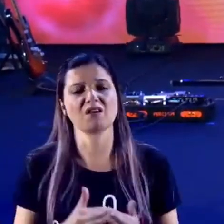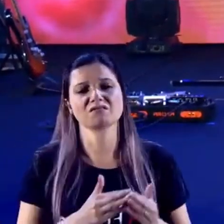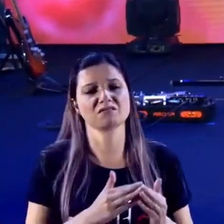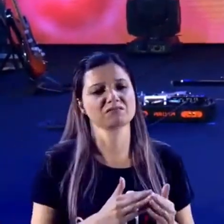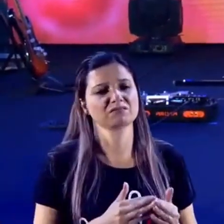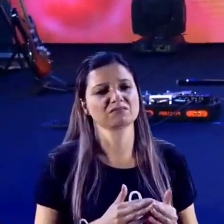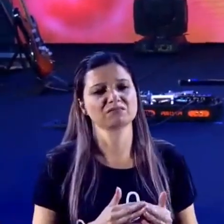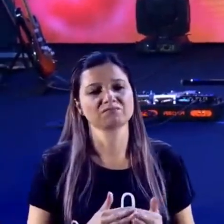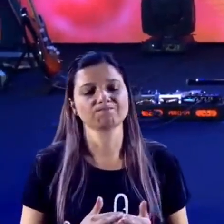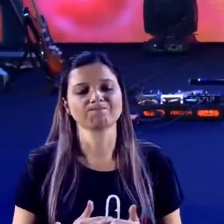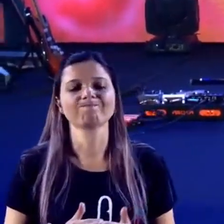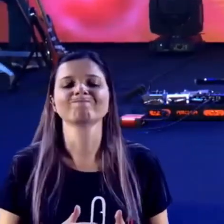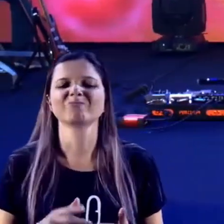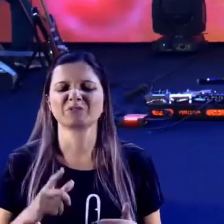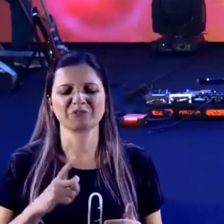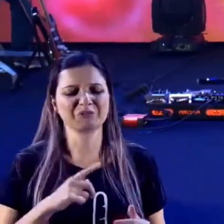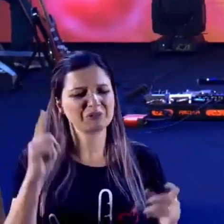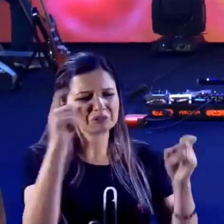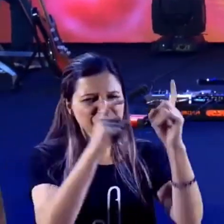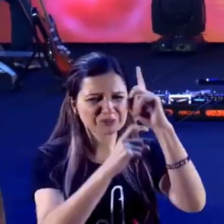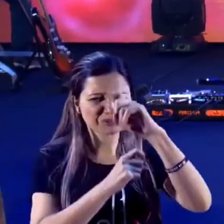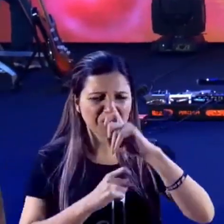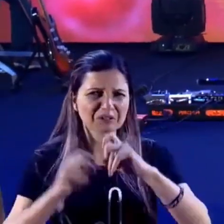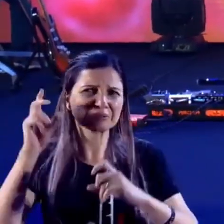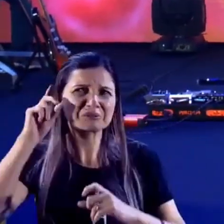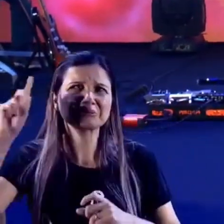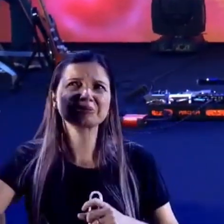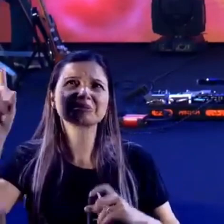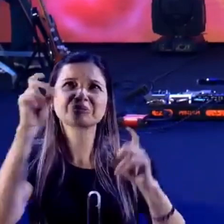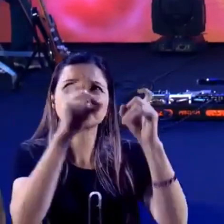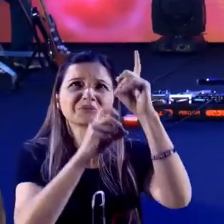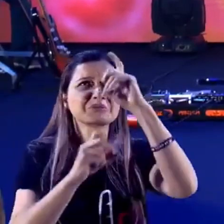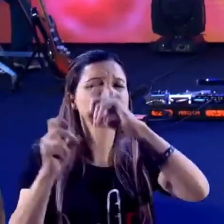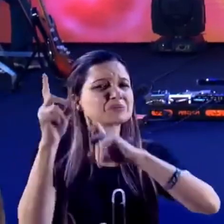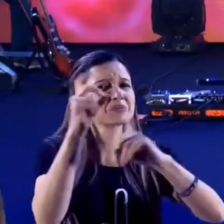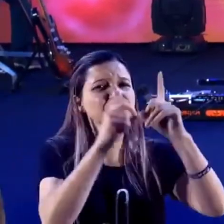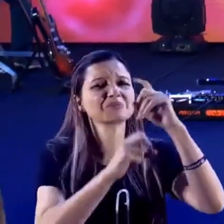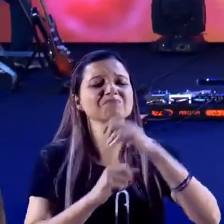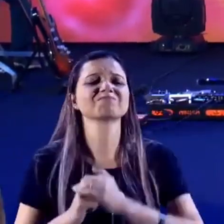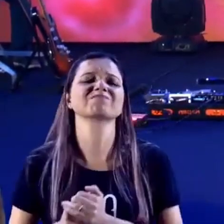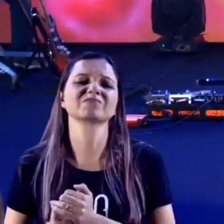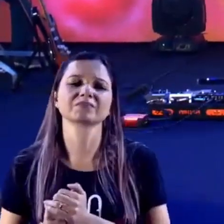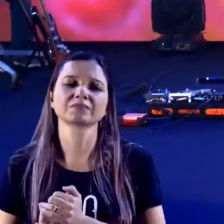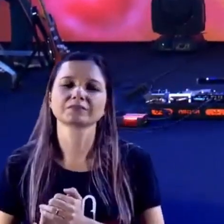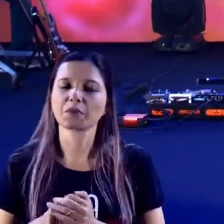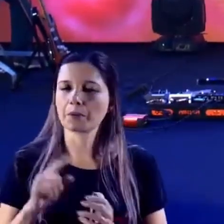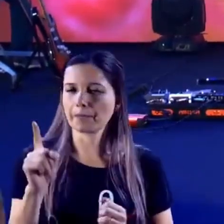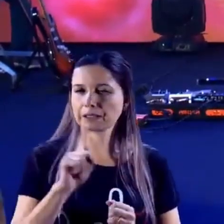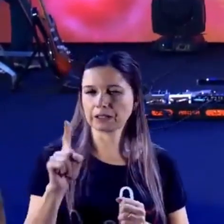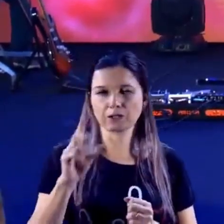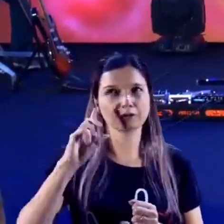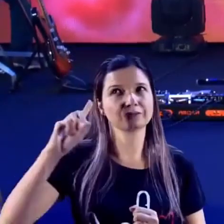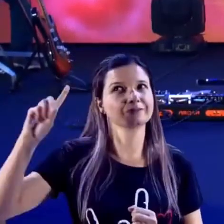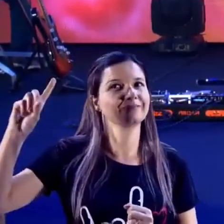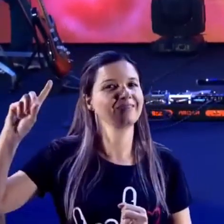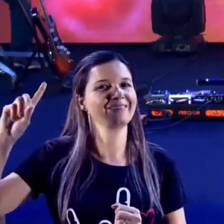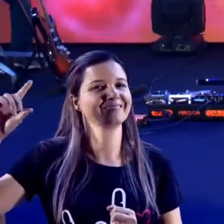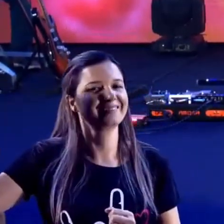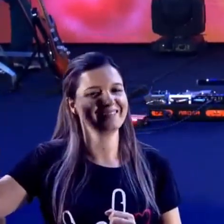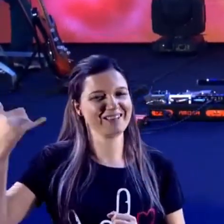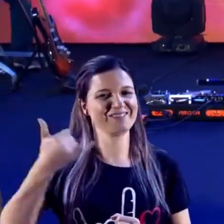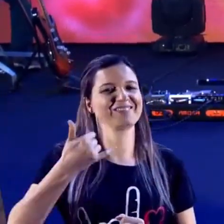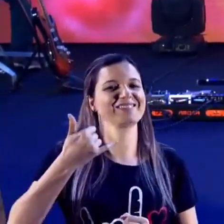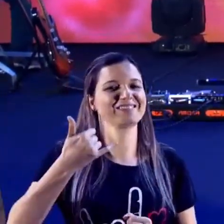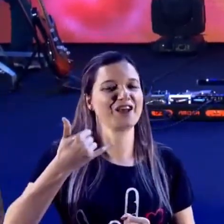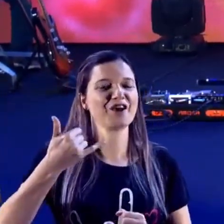vão ter consequências terríveis. que você não vai conseguir administrar, mas Deus está dizendo que os pensamentos dele são maiores,